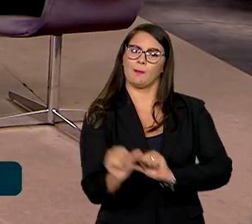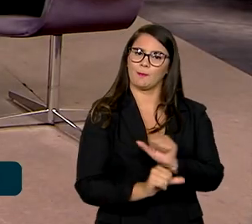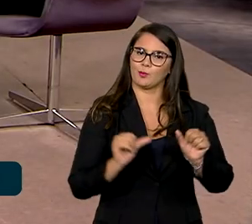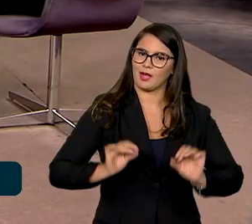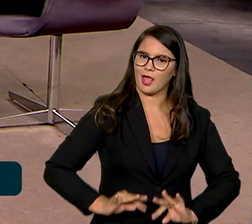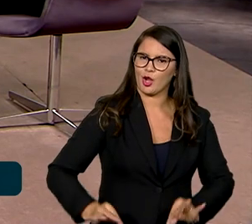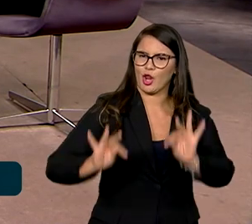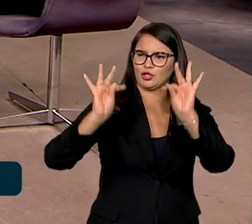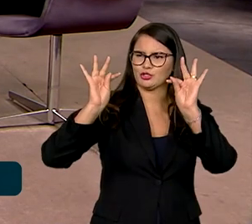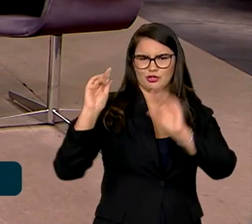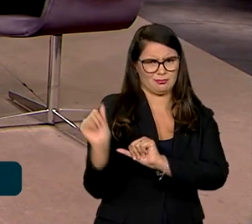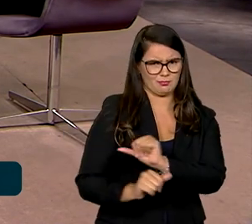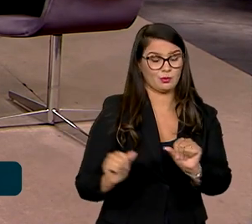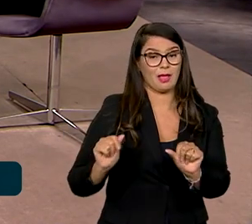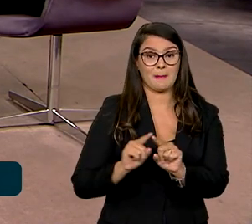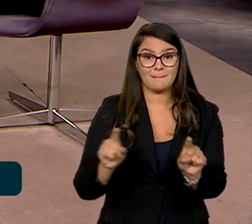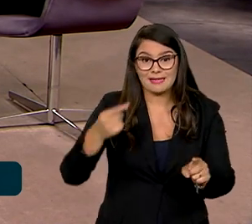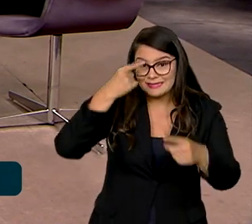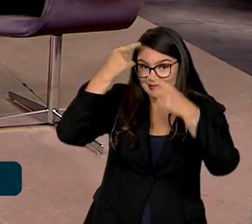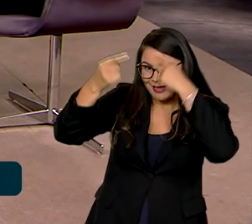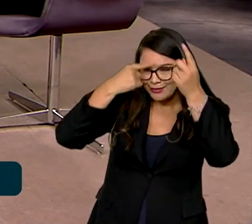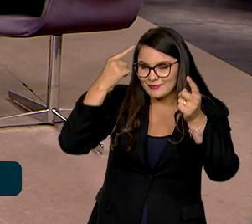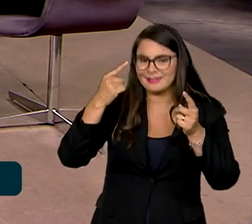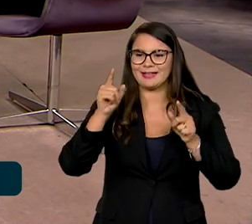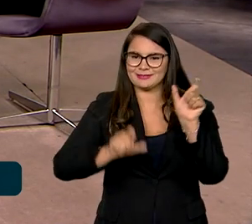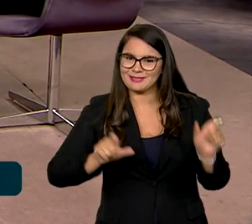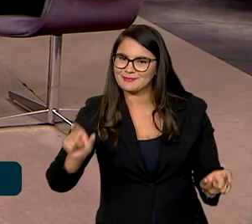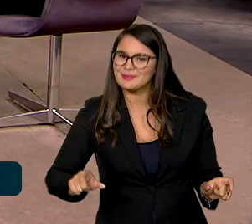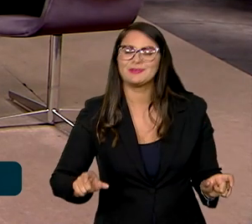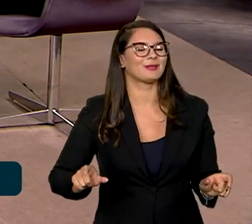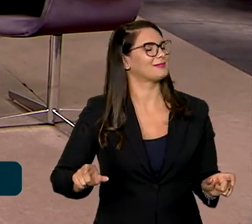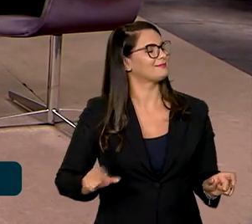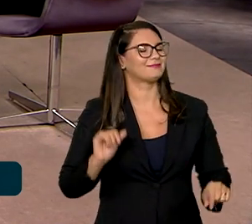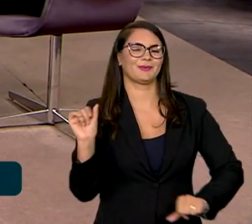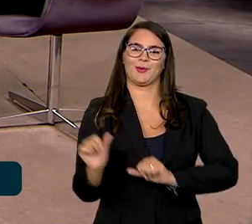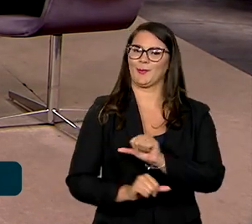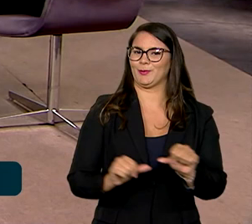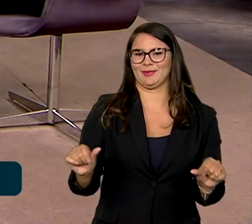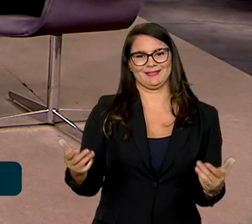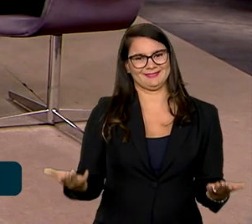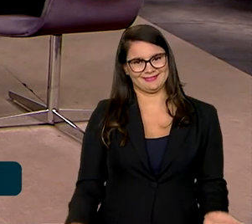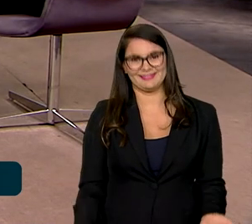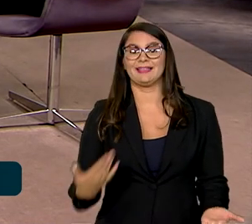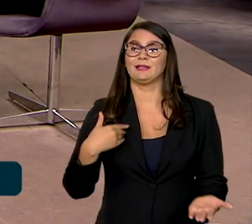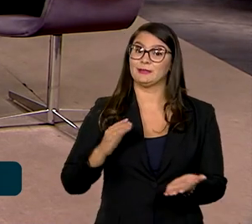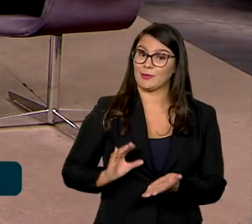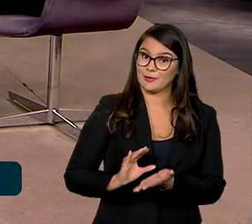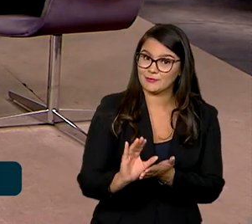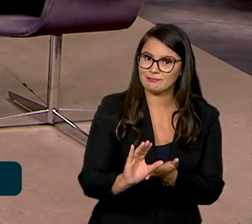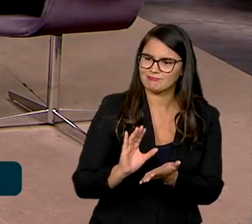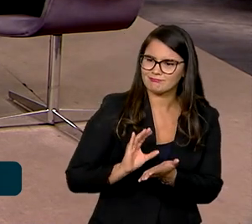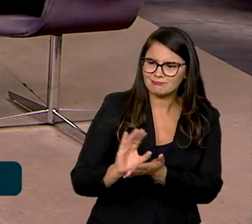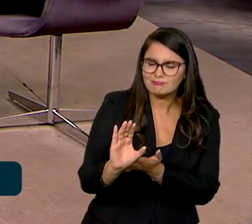tecnologia, o que seja, mas a criatividade das pessoas e o talento não vai sair da ordem do dia. Então, esse investimento